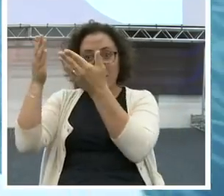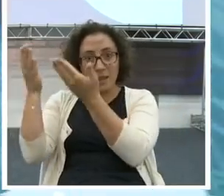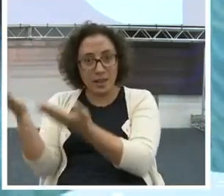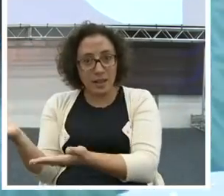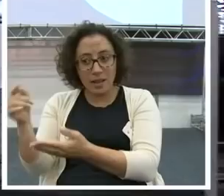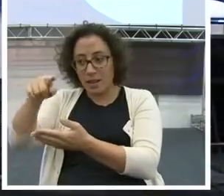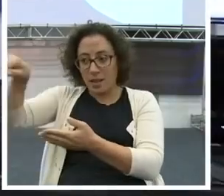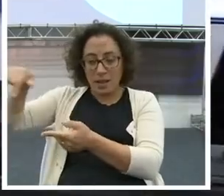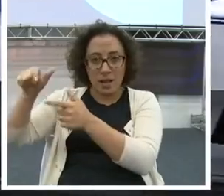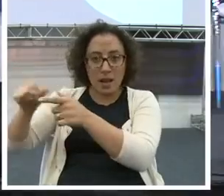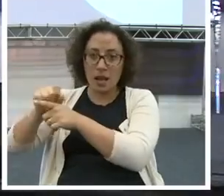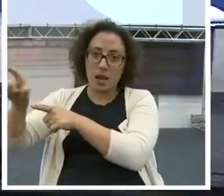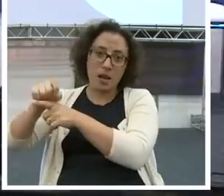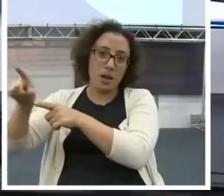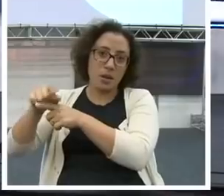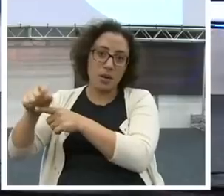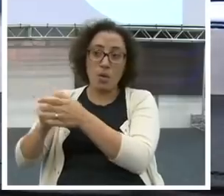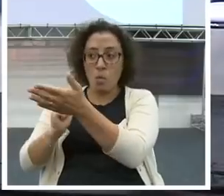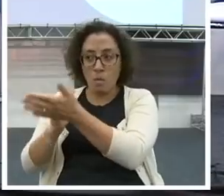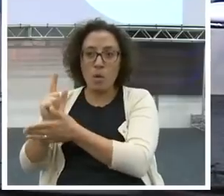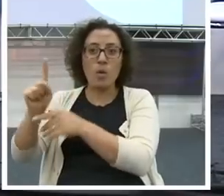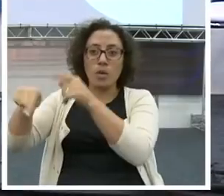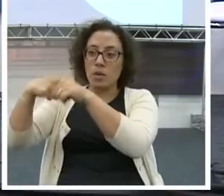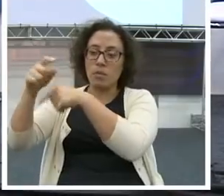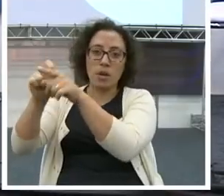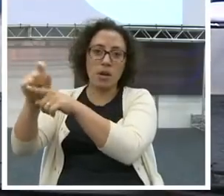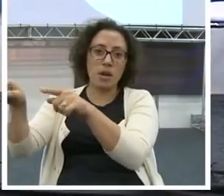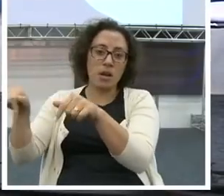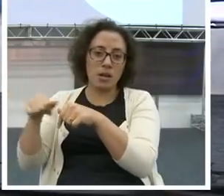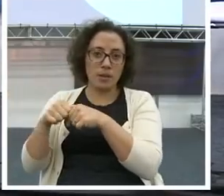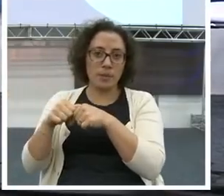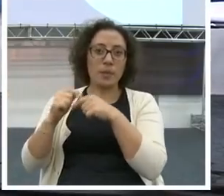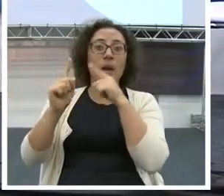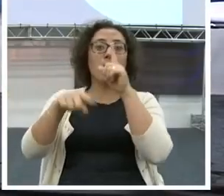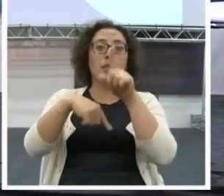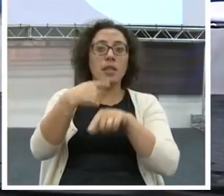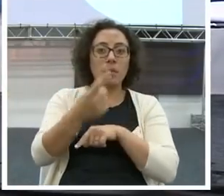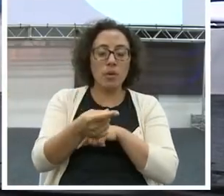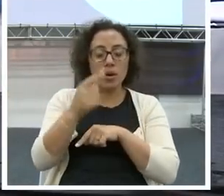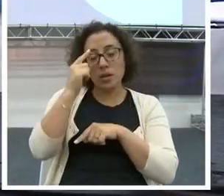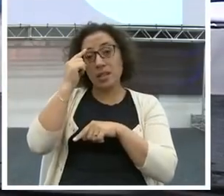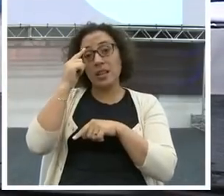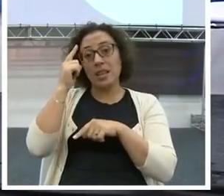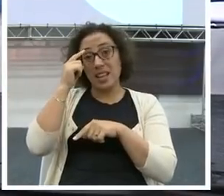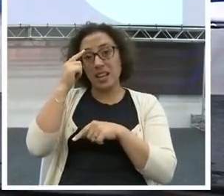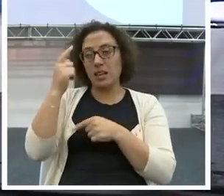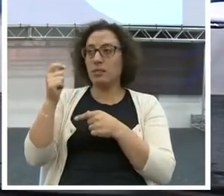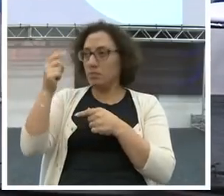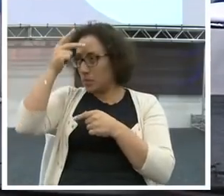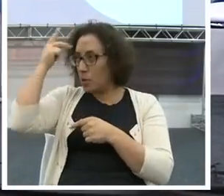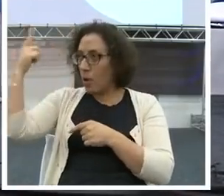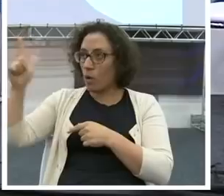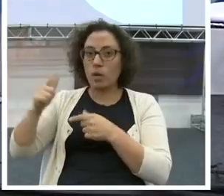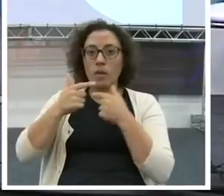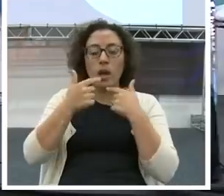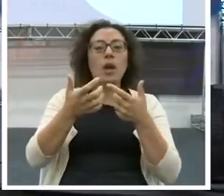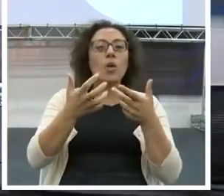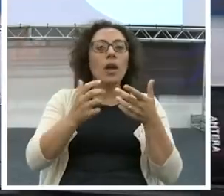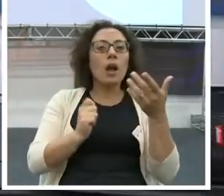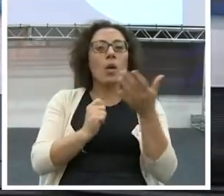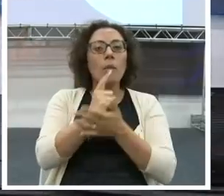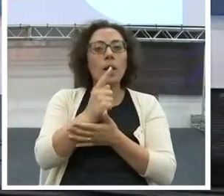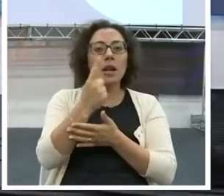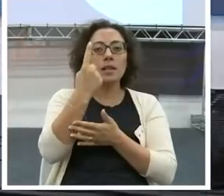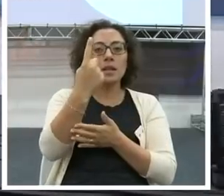termina isso, ele recebe uma proposta à vista, na sala, de R 180,00. R E o